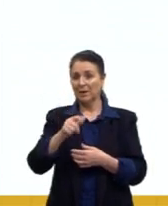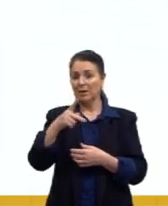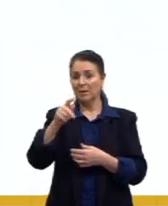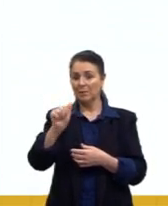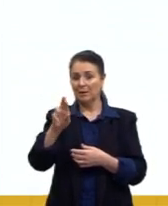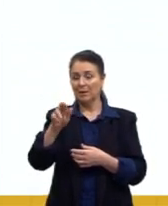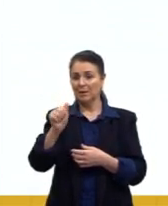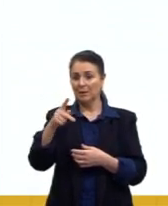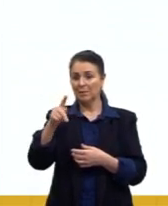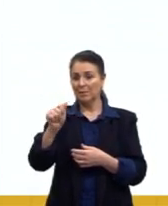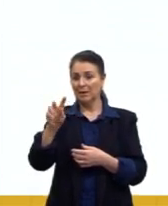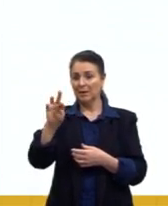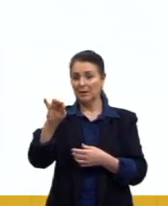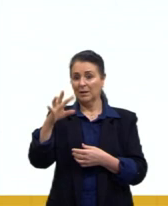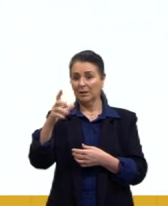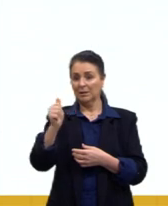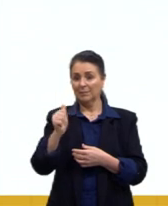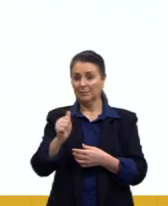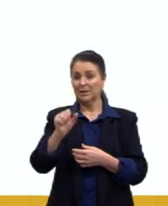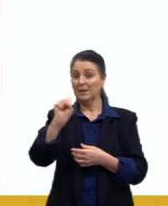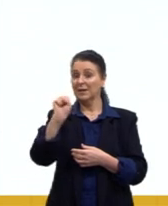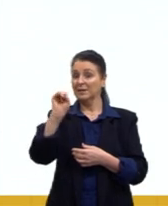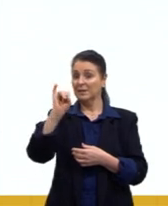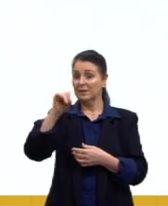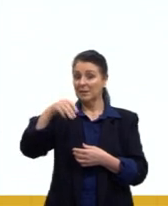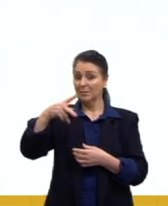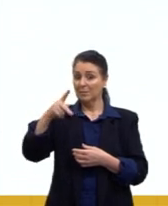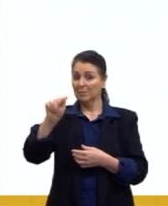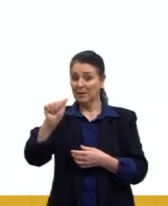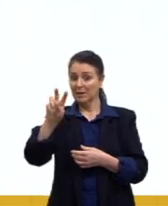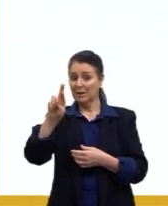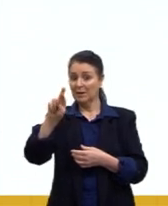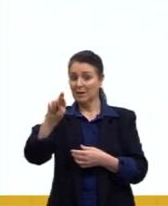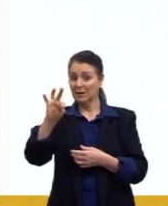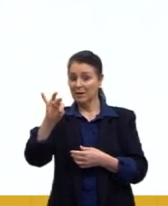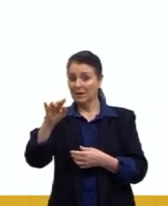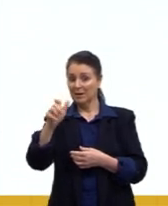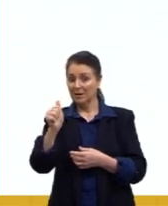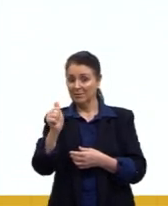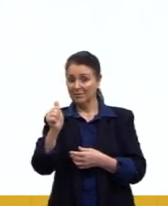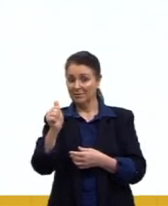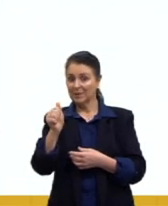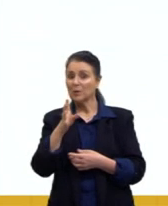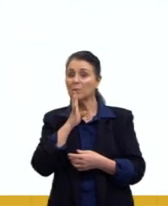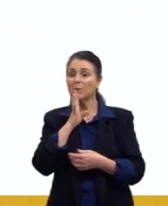parapátrica e simpátrica. Vamos ver sobre elas.